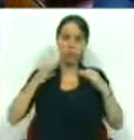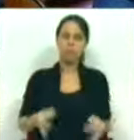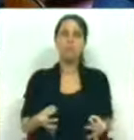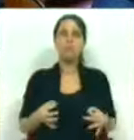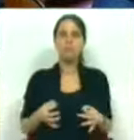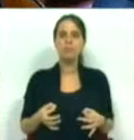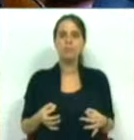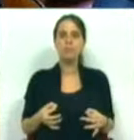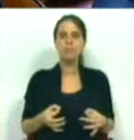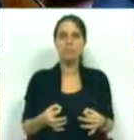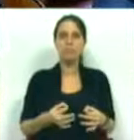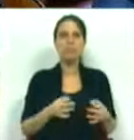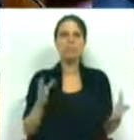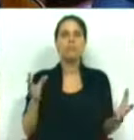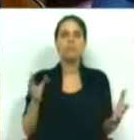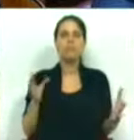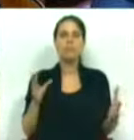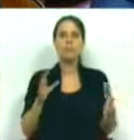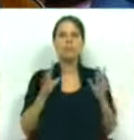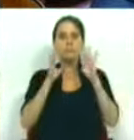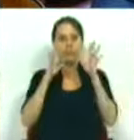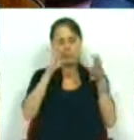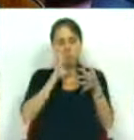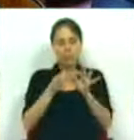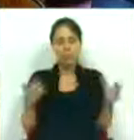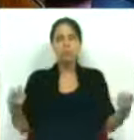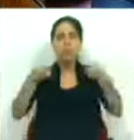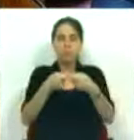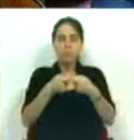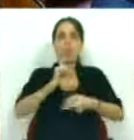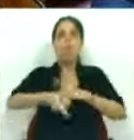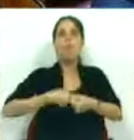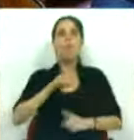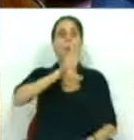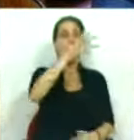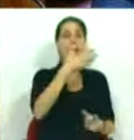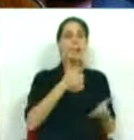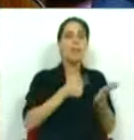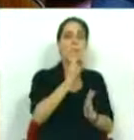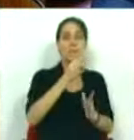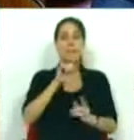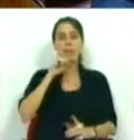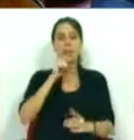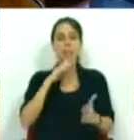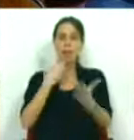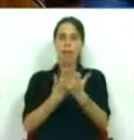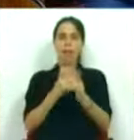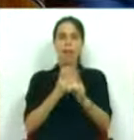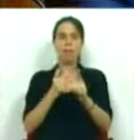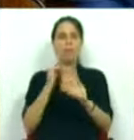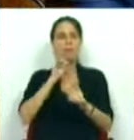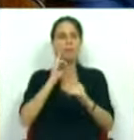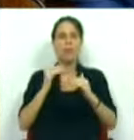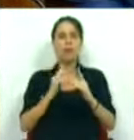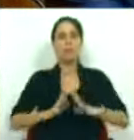concentrâneas com aquilo que o país requer para podermos dar um salto